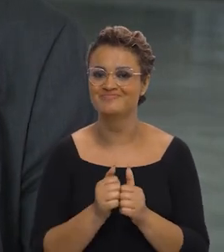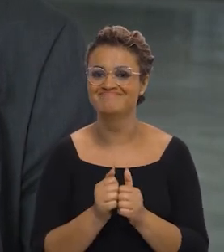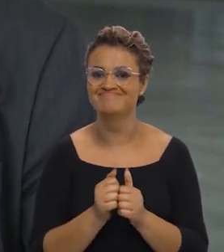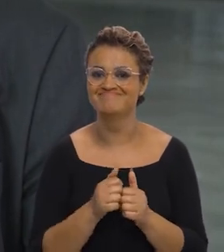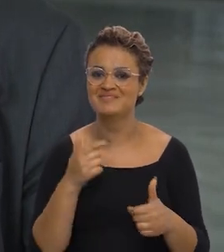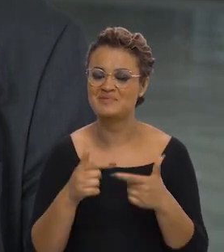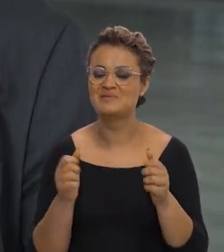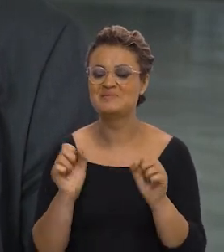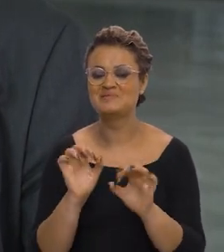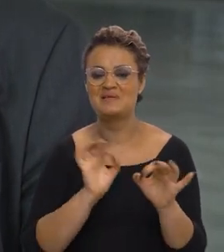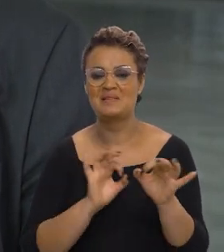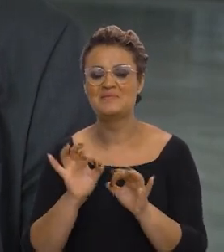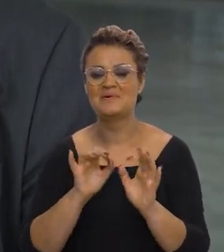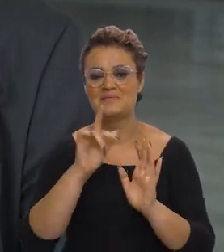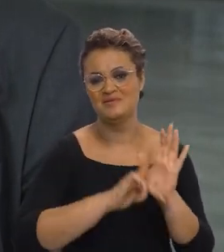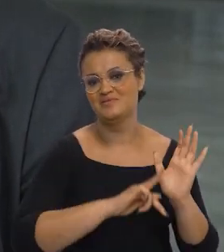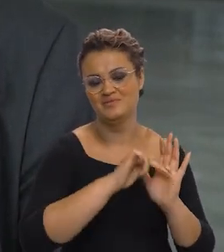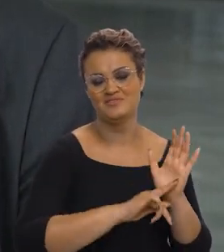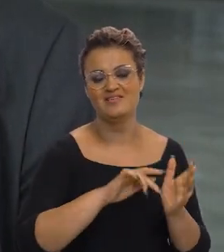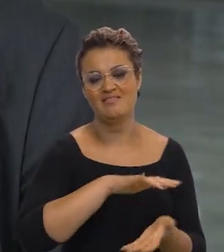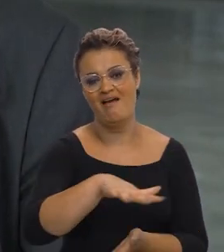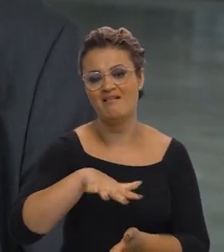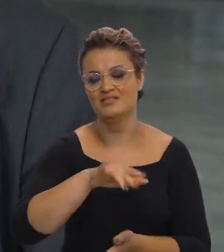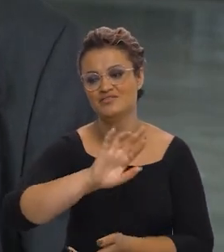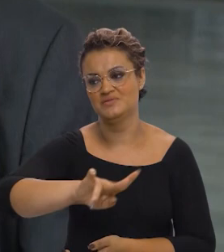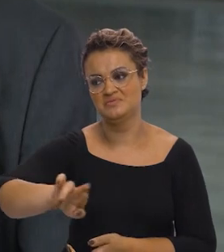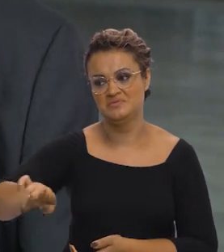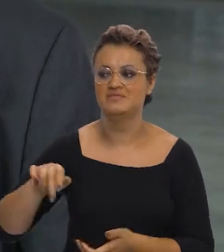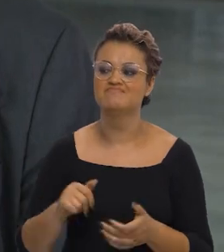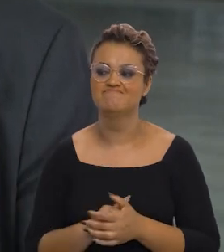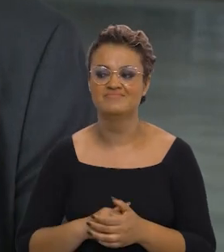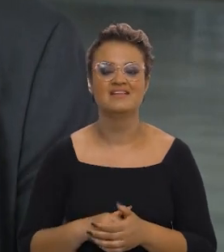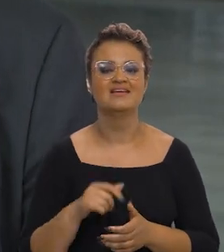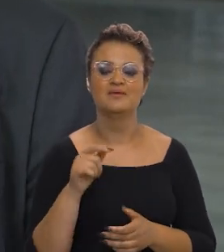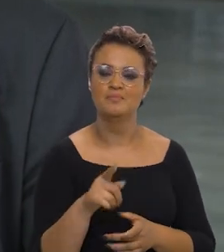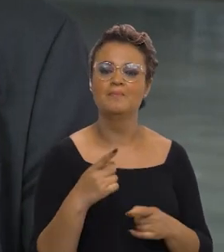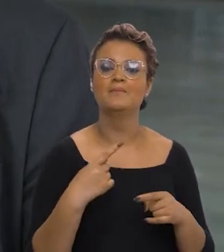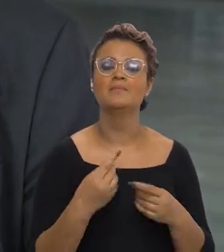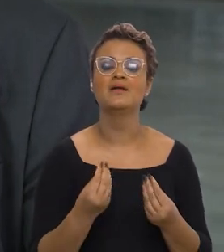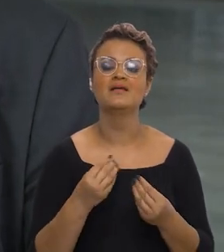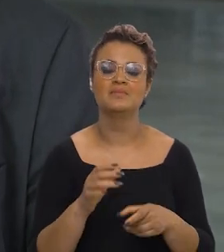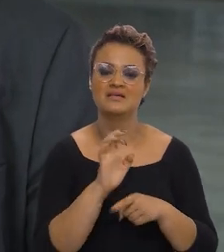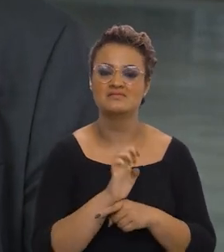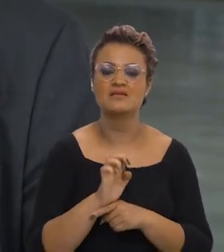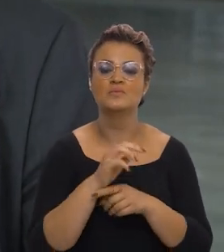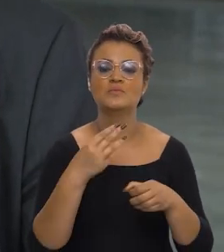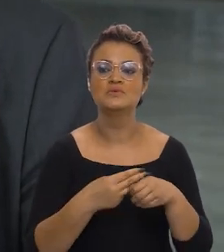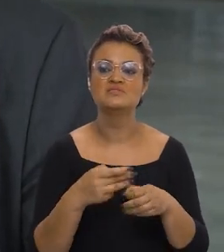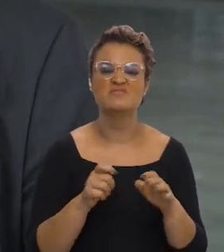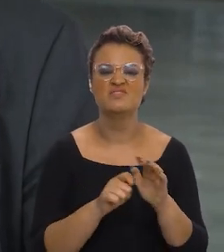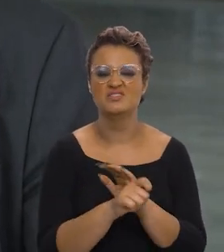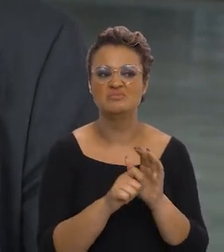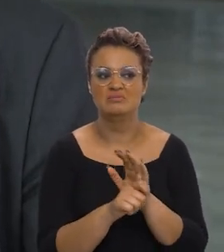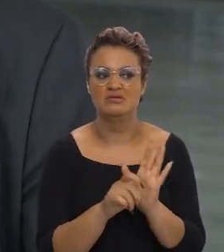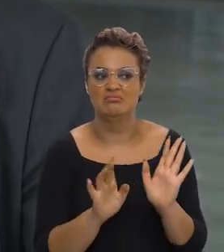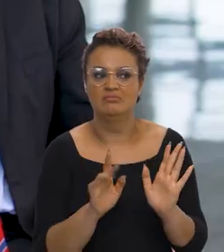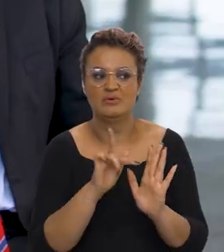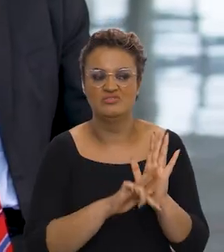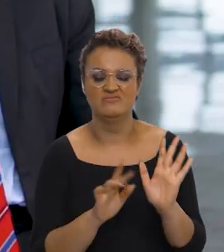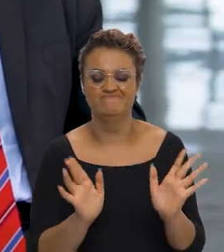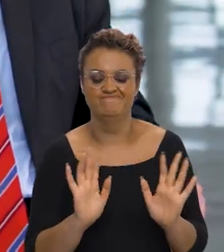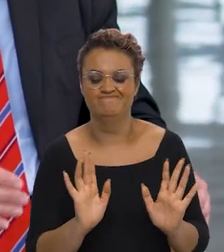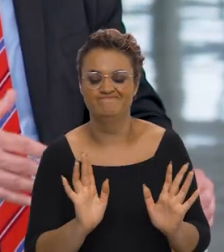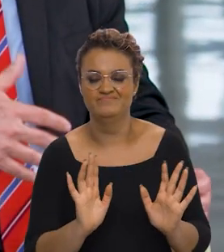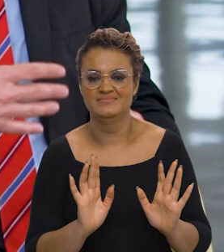na elaboração de projetos das diversas áreas, porque também os estados e municípios pararam de investir em projeto,